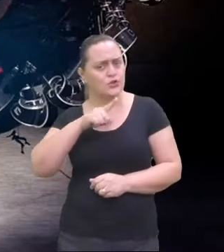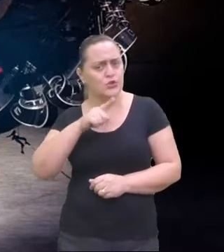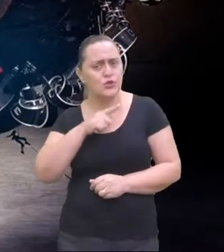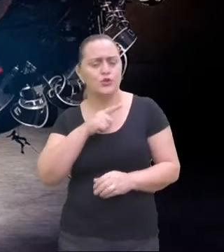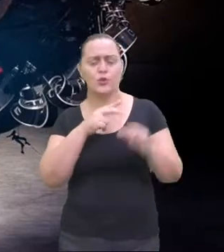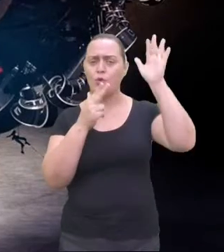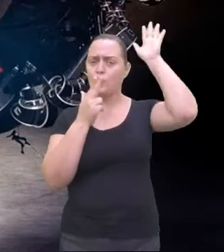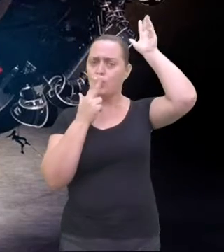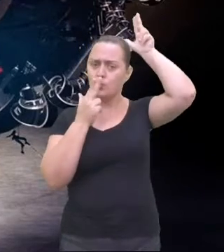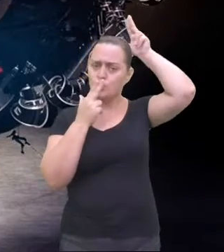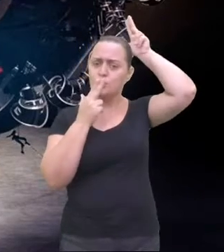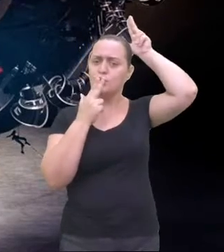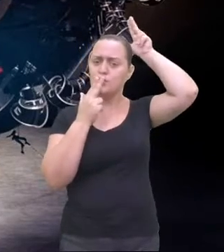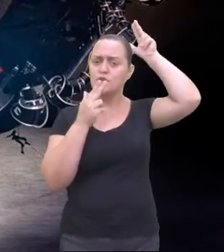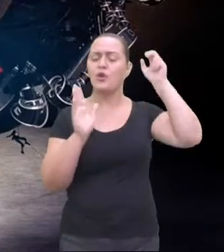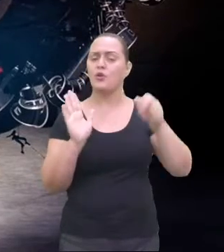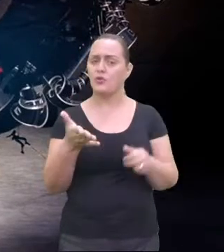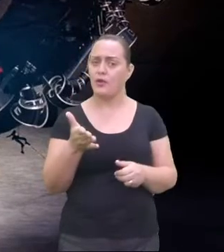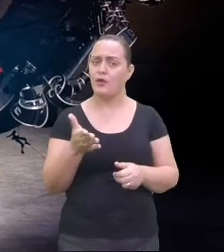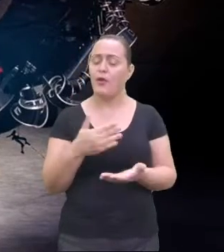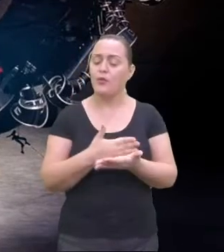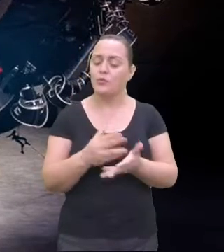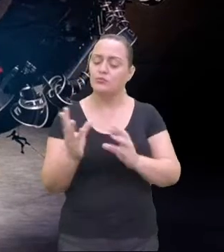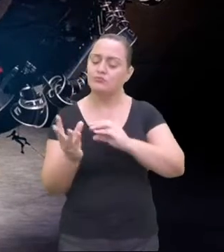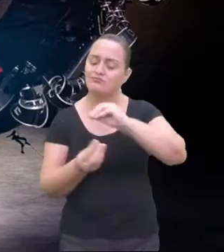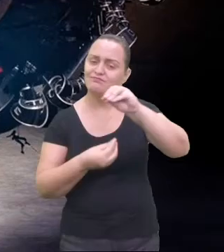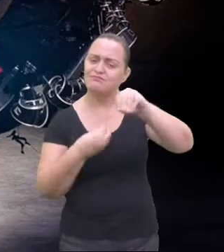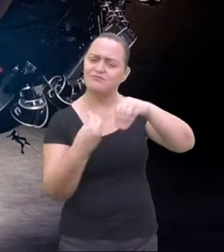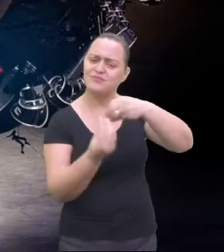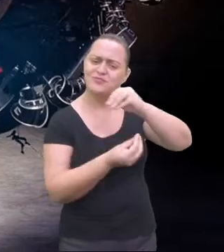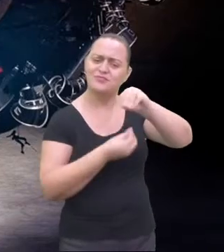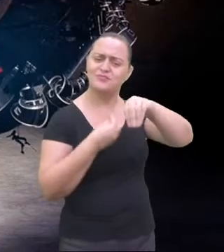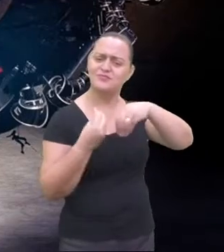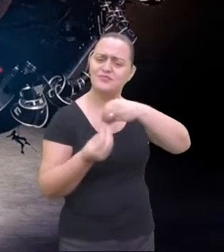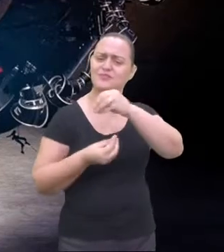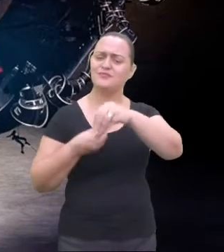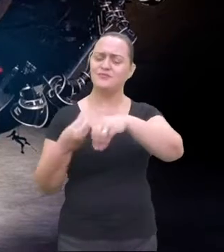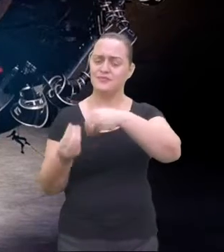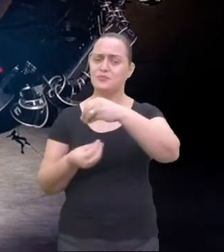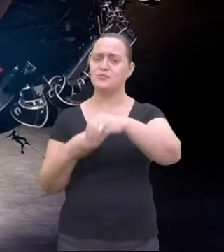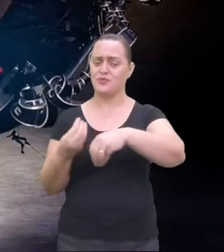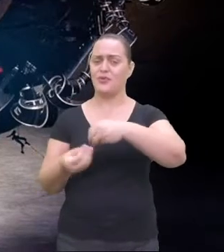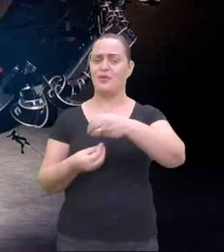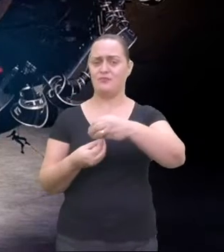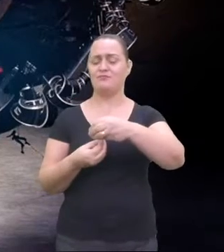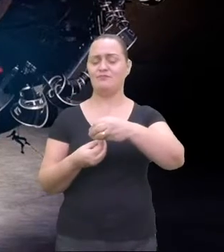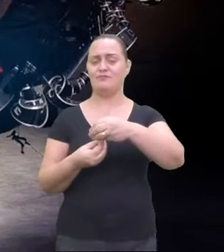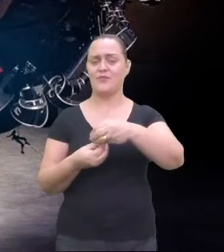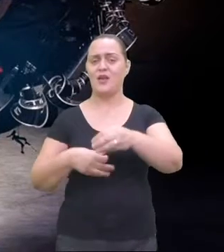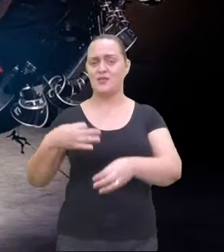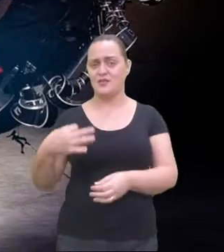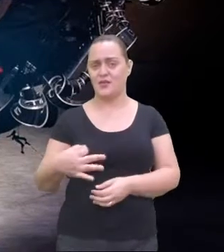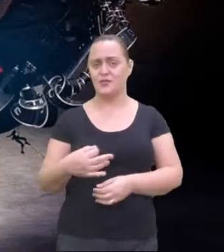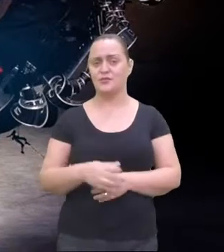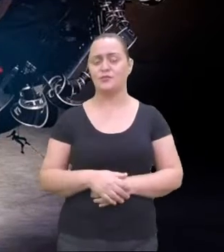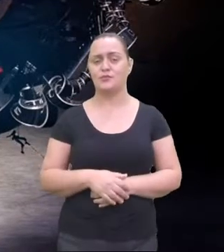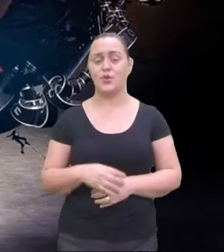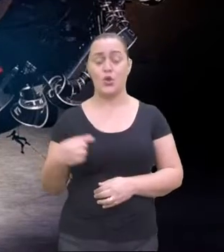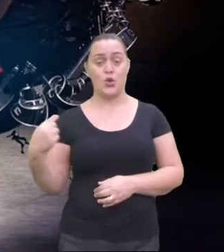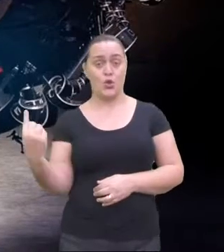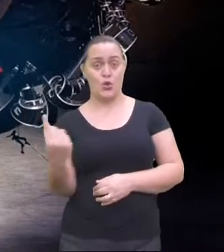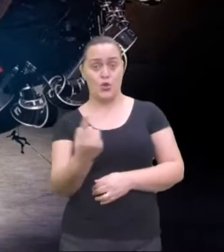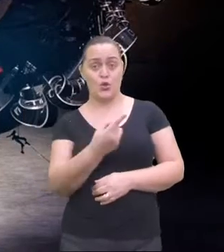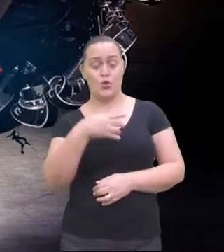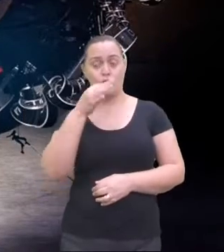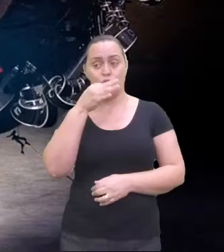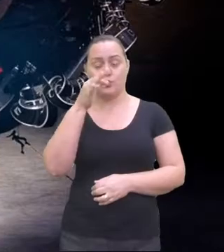fez essa verdadeira mistura de músicas. E os índios já faziam músicas aqui, então contribuíram para o nosso caldeirão